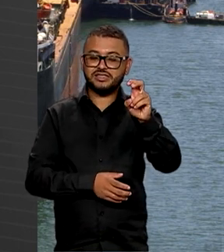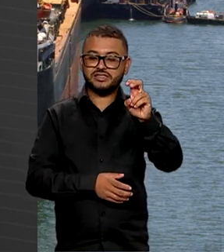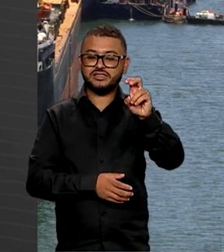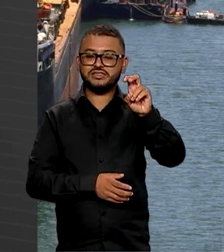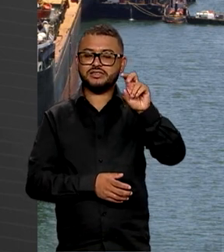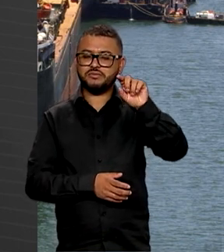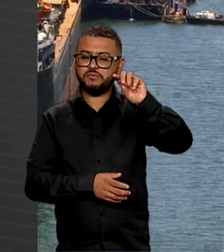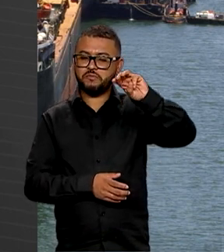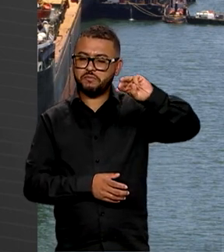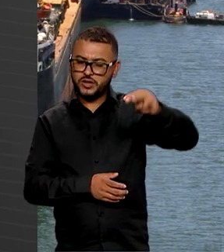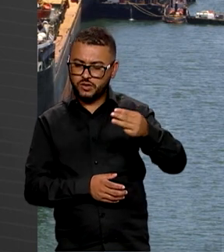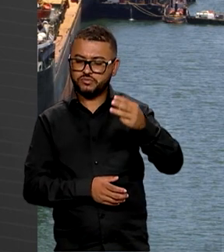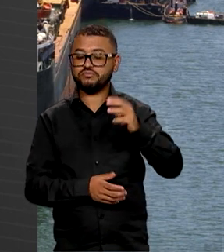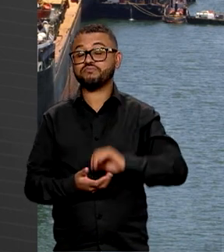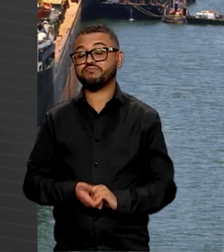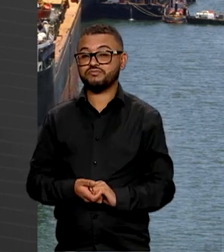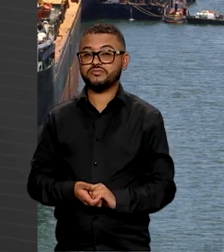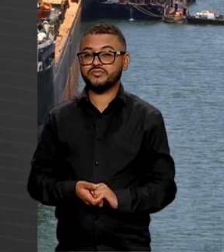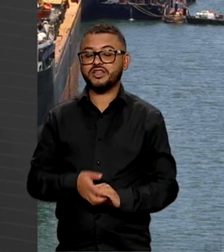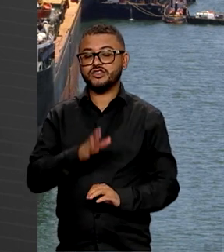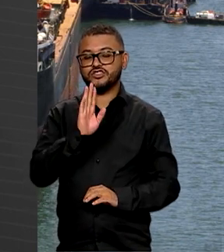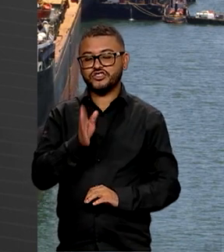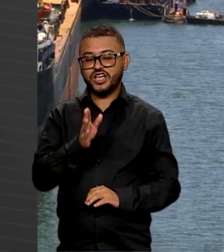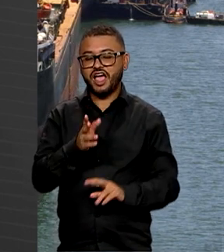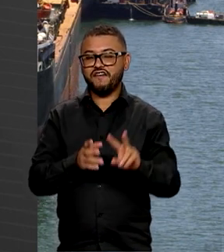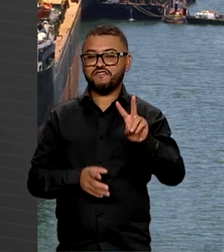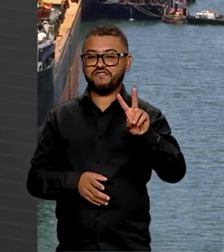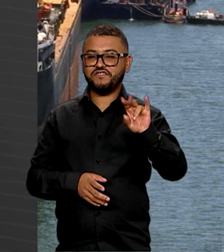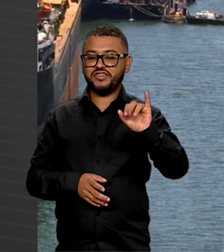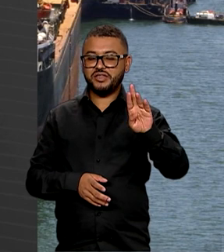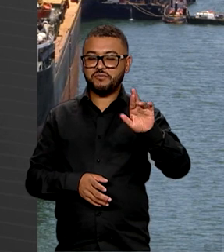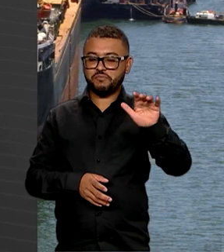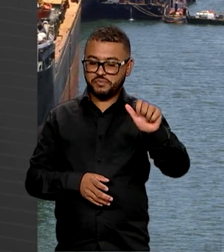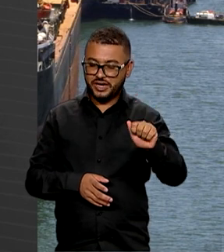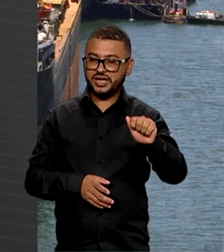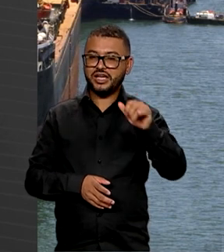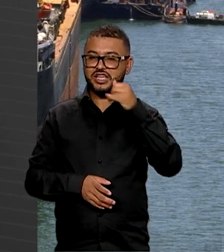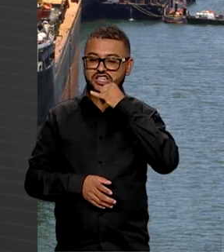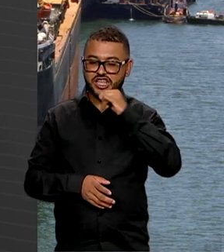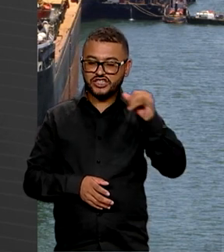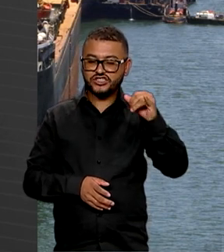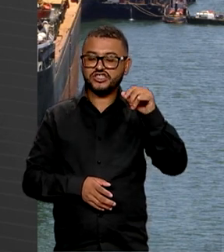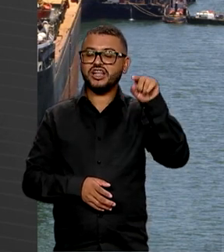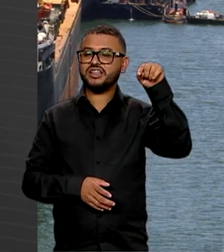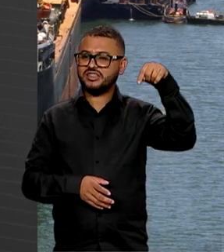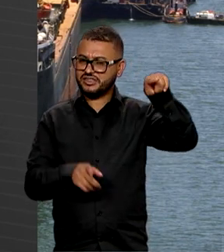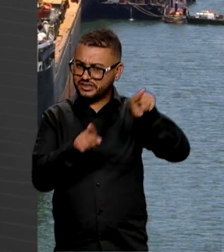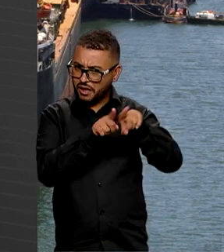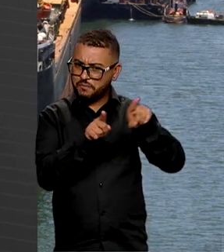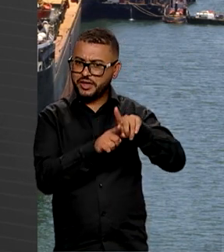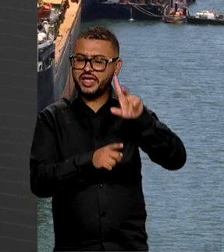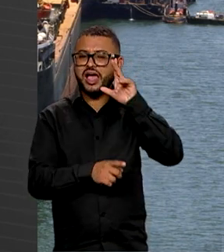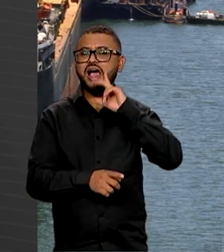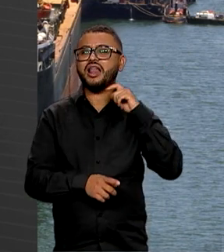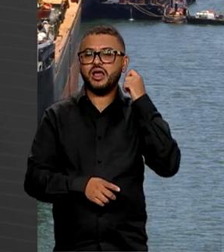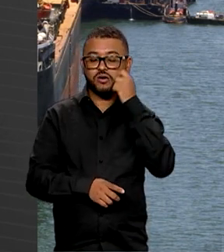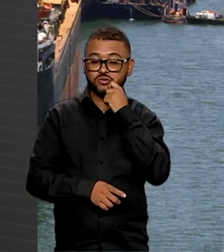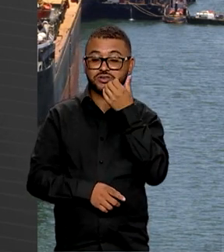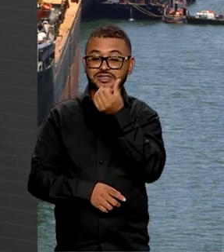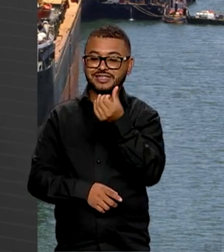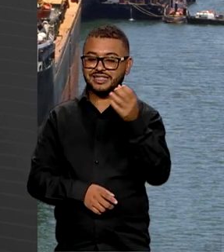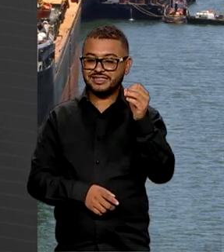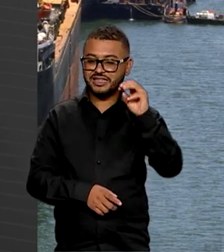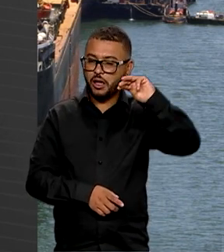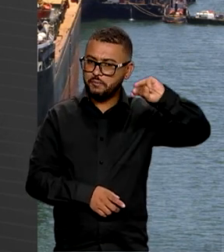e 46 reais. Já a Vibra Energia arrematou o outro terminal, também na capital alagoana, por 60 milhões de